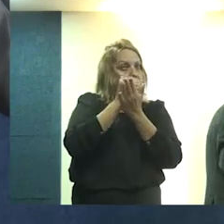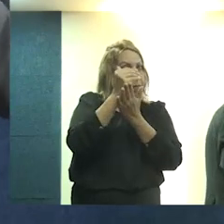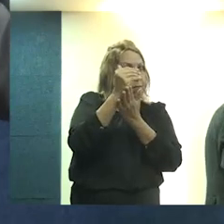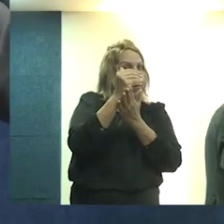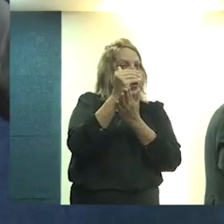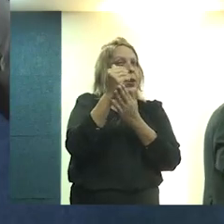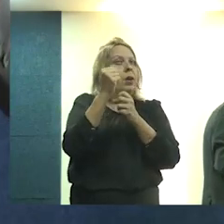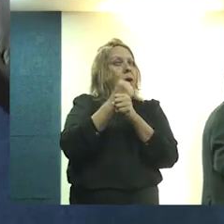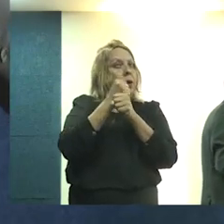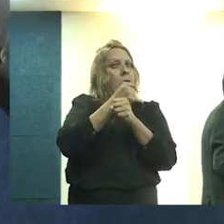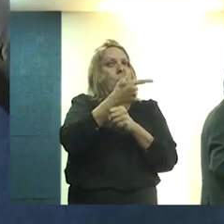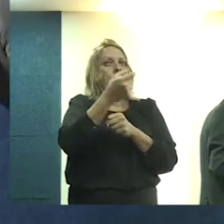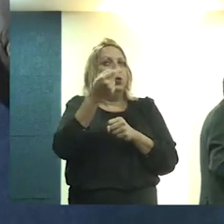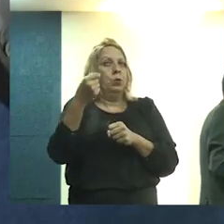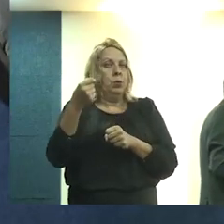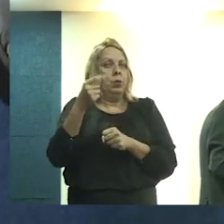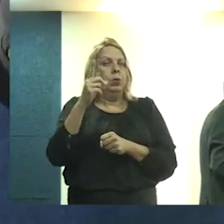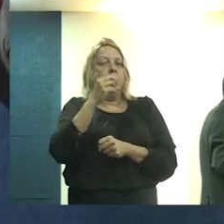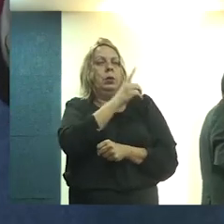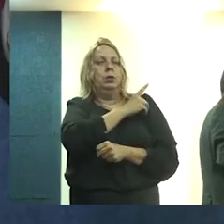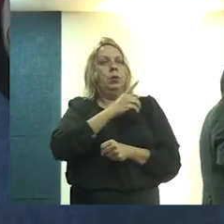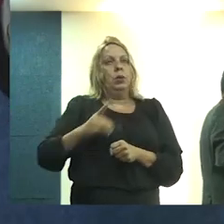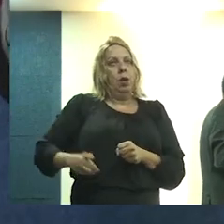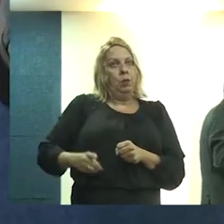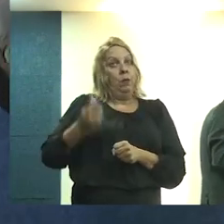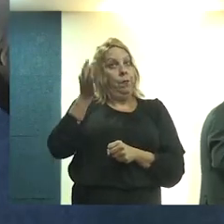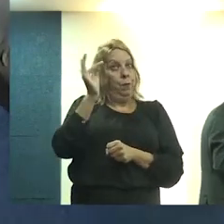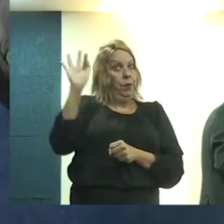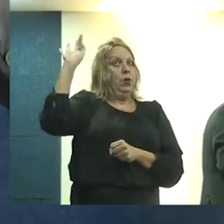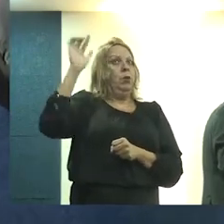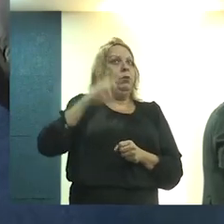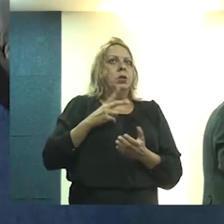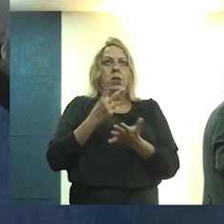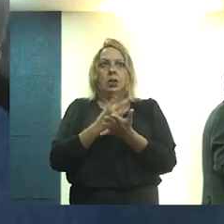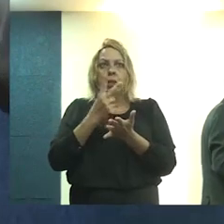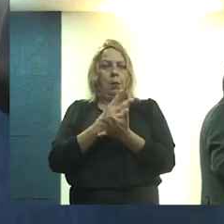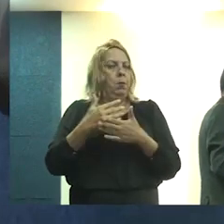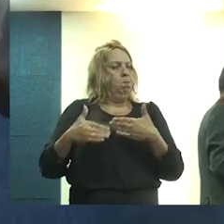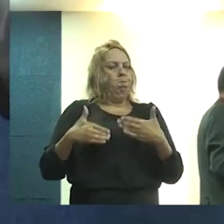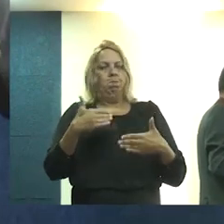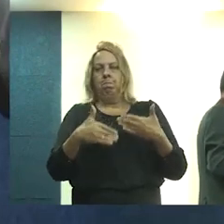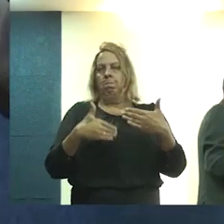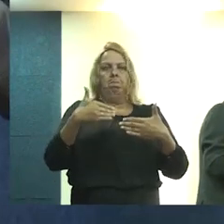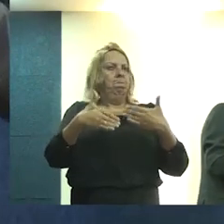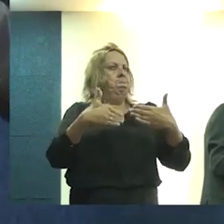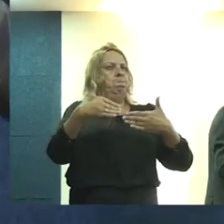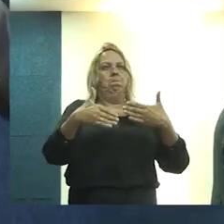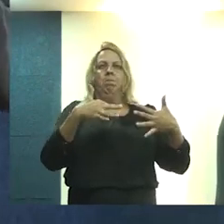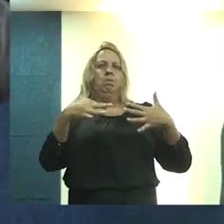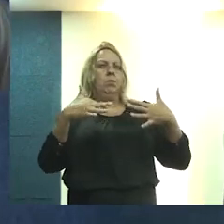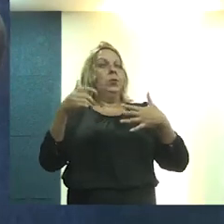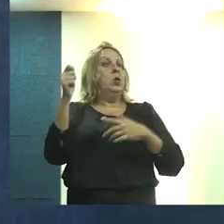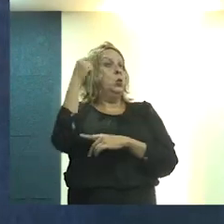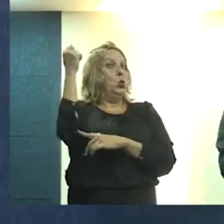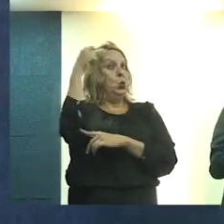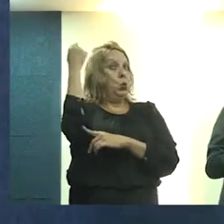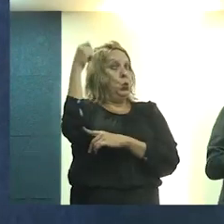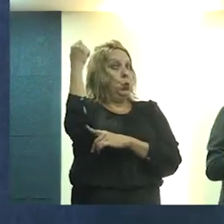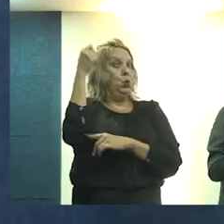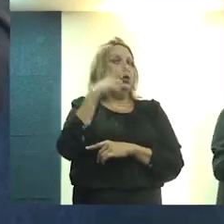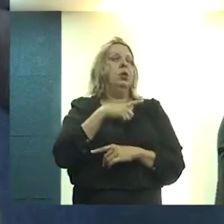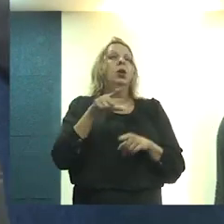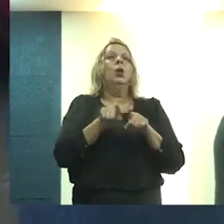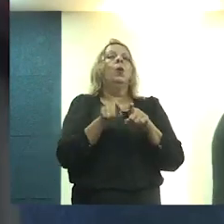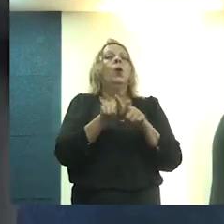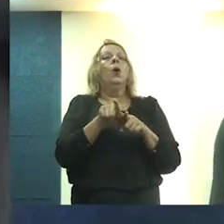dos anos 2000 se tornou deputado federal, sempre com aquele pique dele, lá no Rio Grande do Sul a gente fala